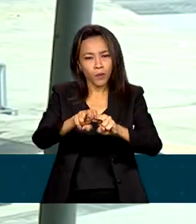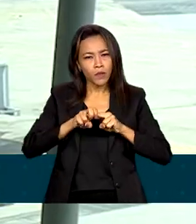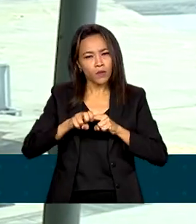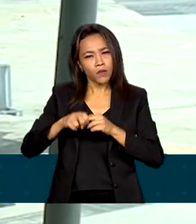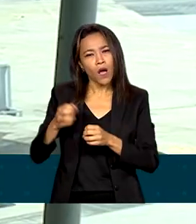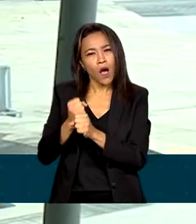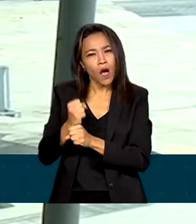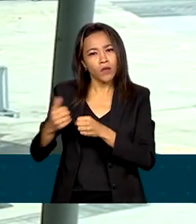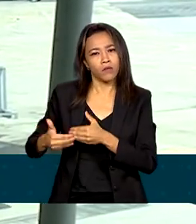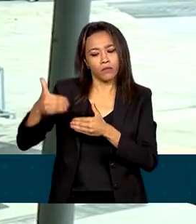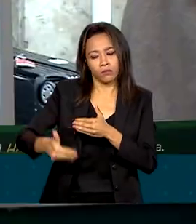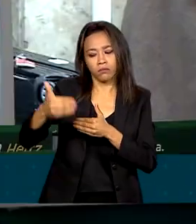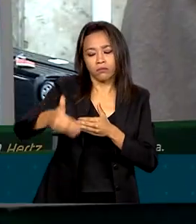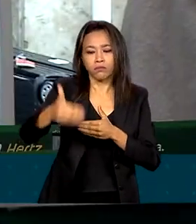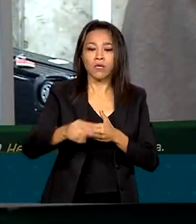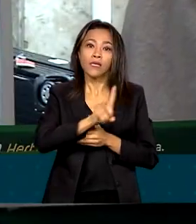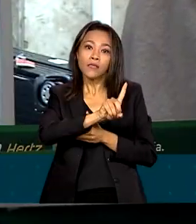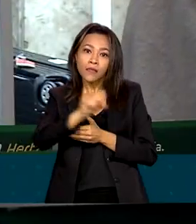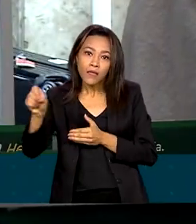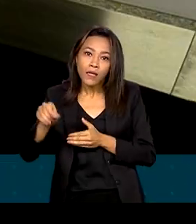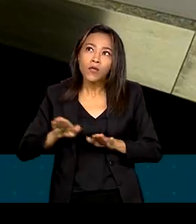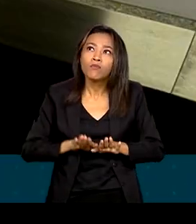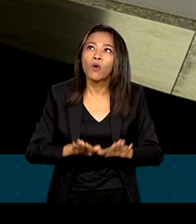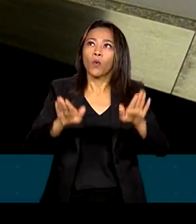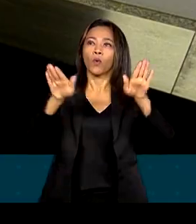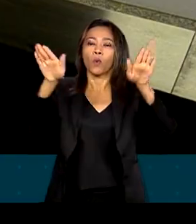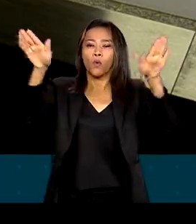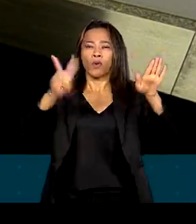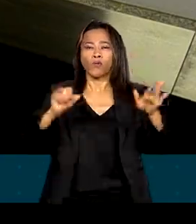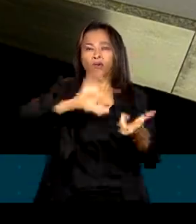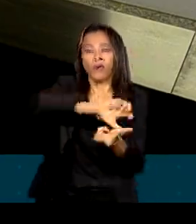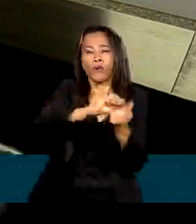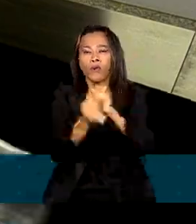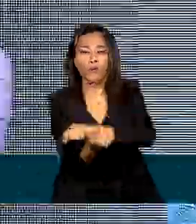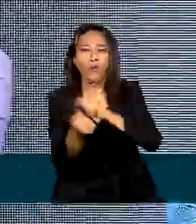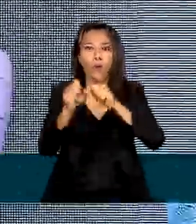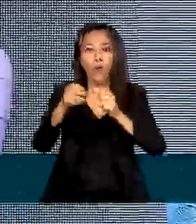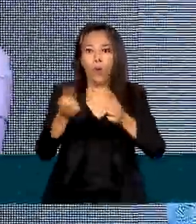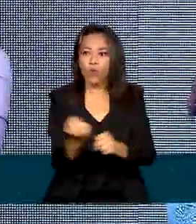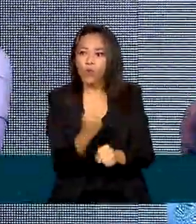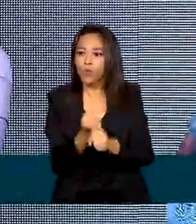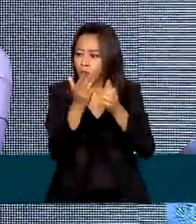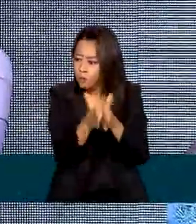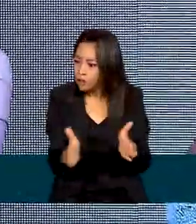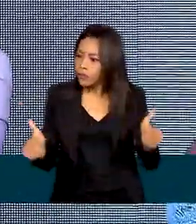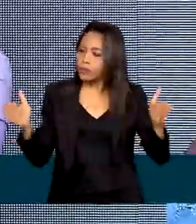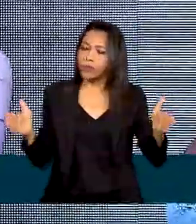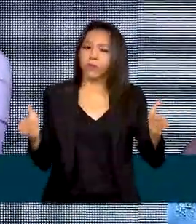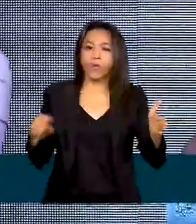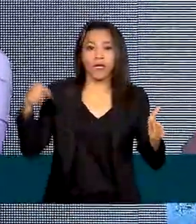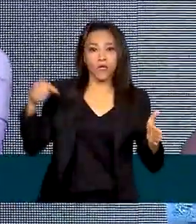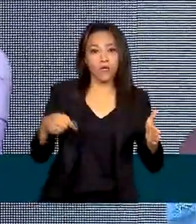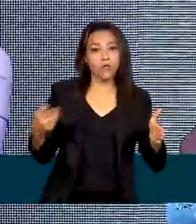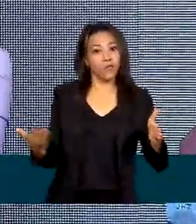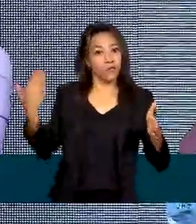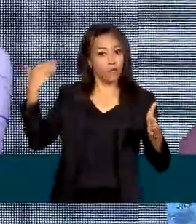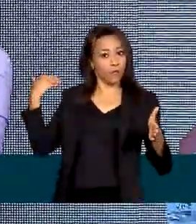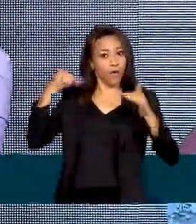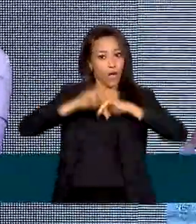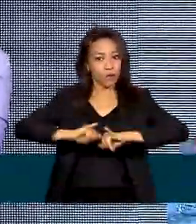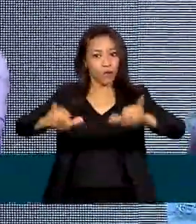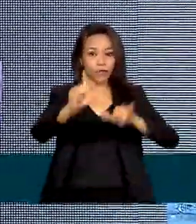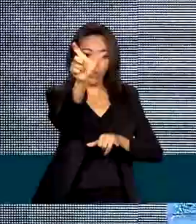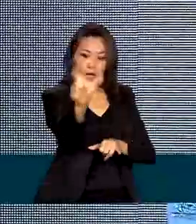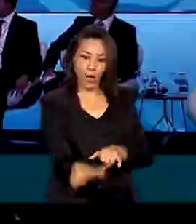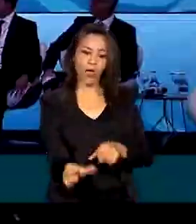cerca de 100 aeroportos regionais serão adequados, equipados ou ampliados. A medida foi anunciada pelo ministro Márcio França